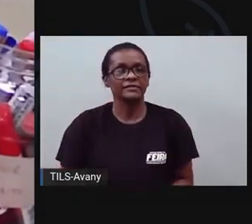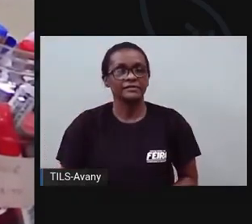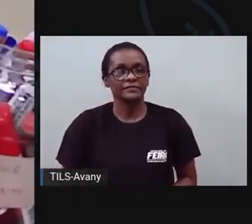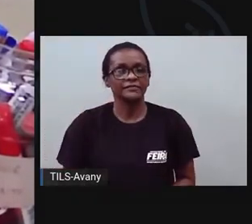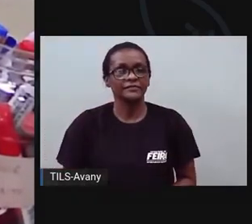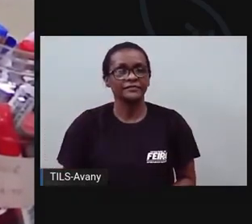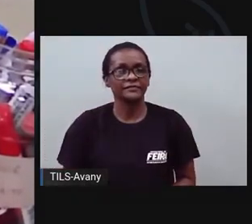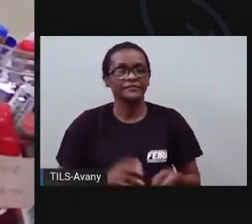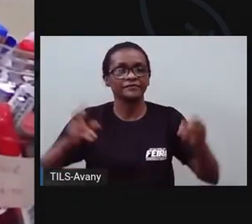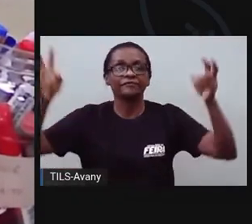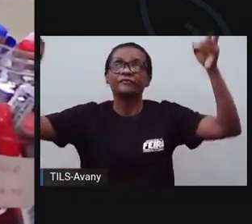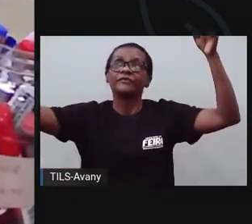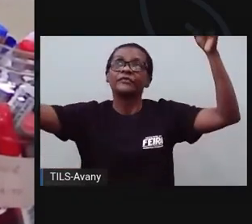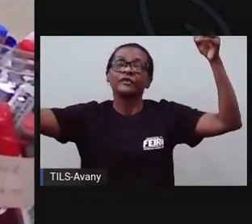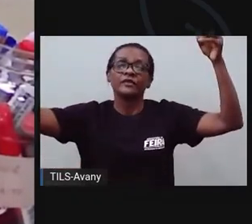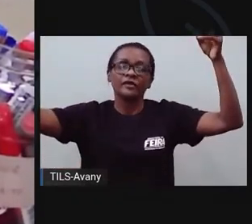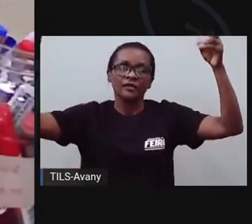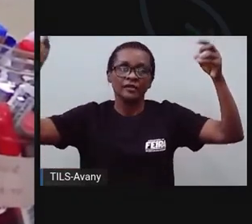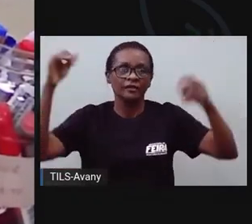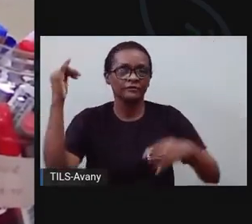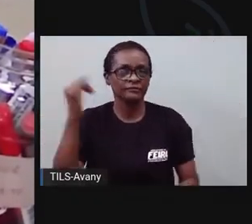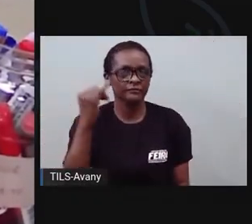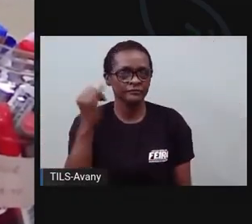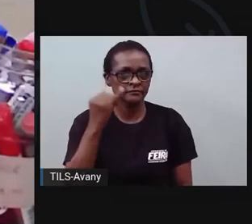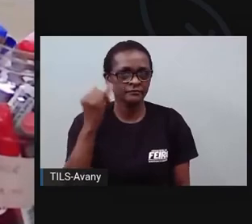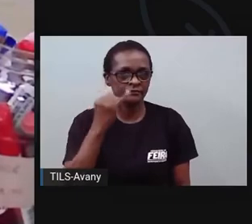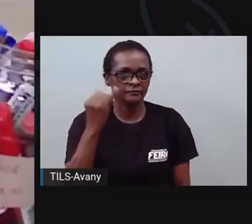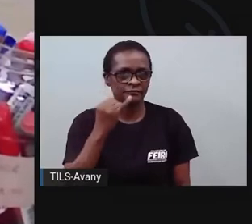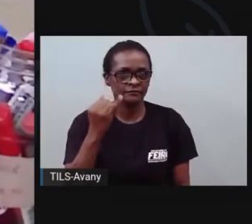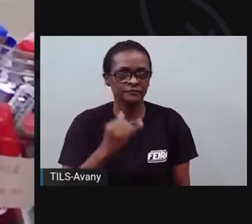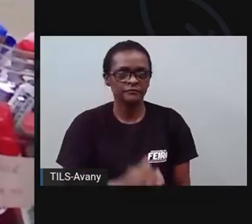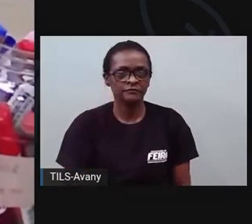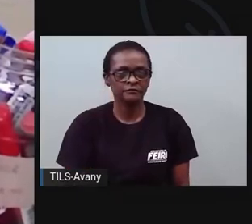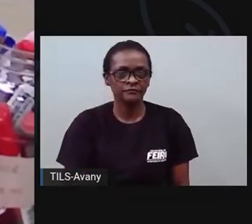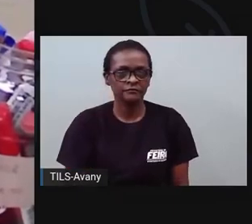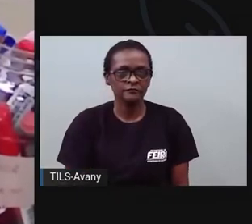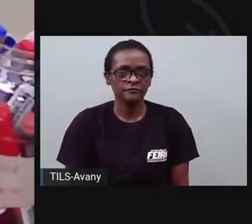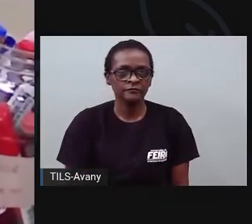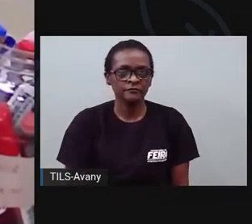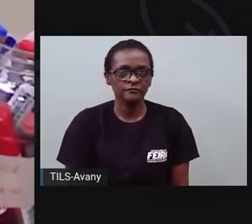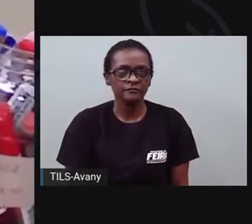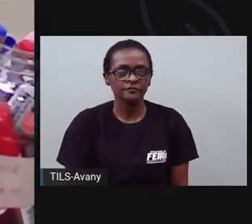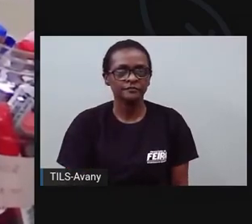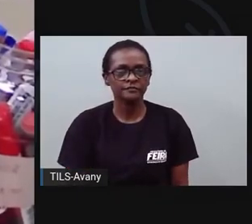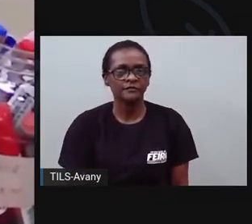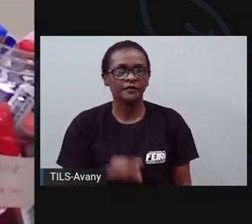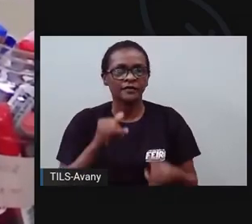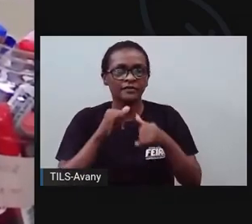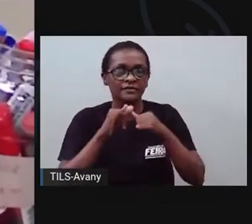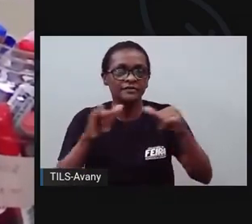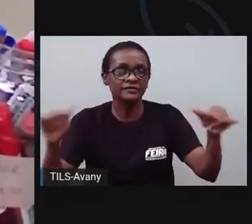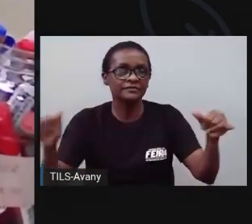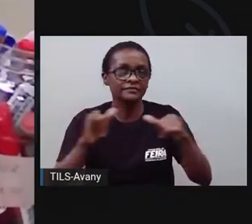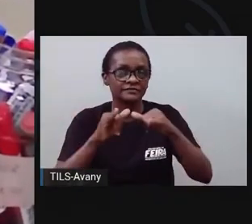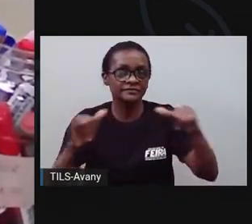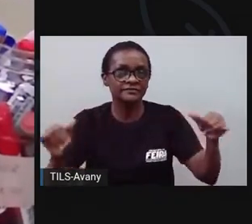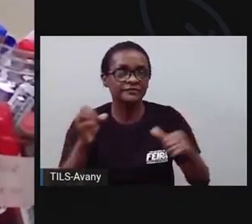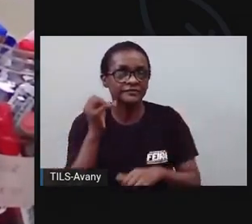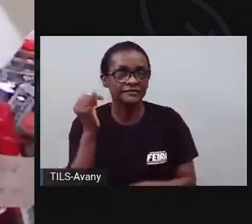esse título aqui. Ó, o Mucu G é destaque no reaquecimento do turismo na Chapada de Avantina. E aí, olha.